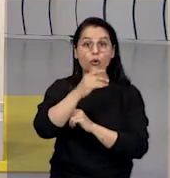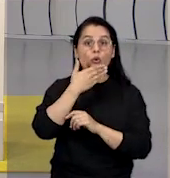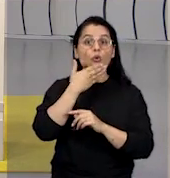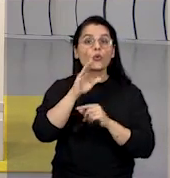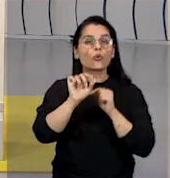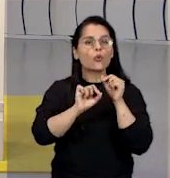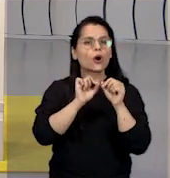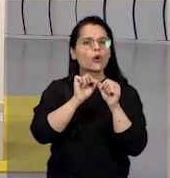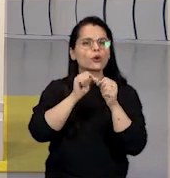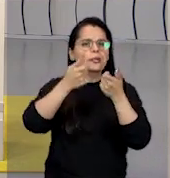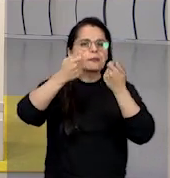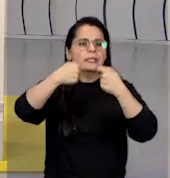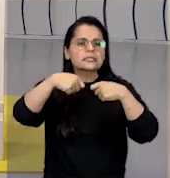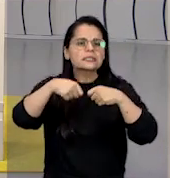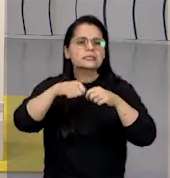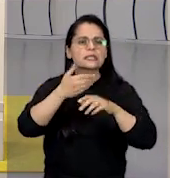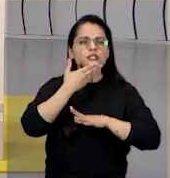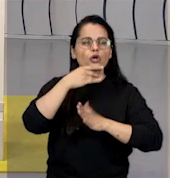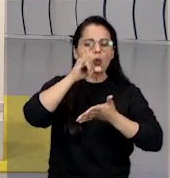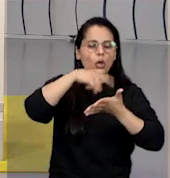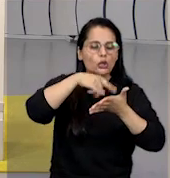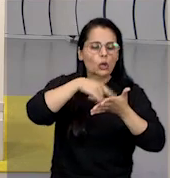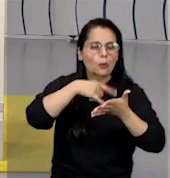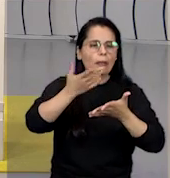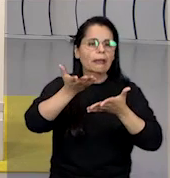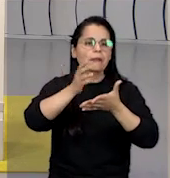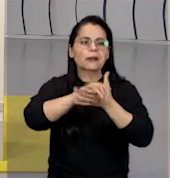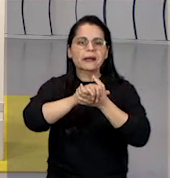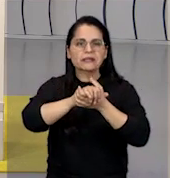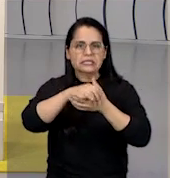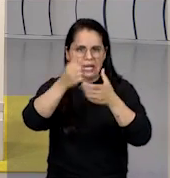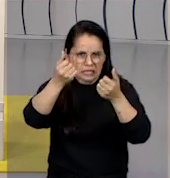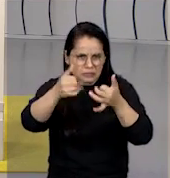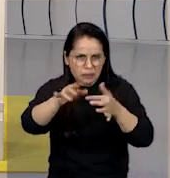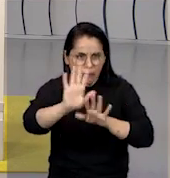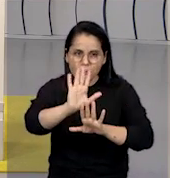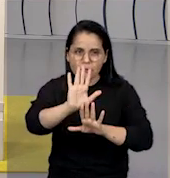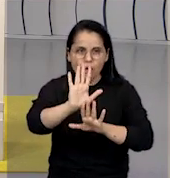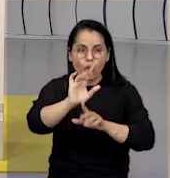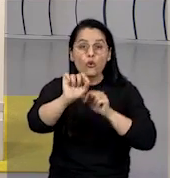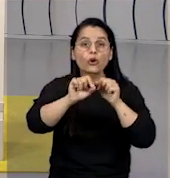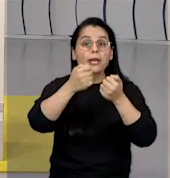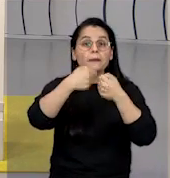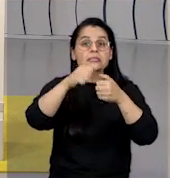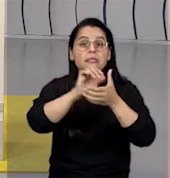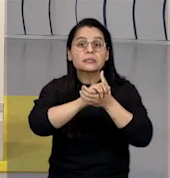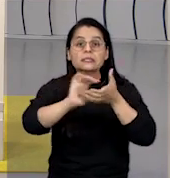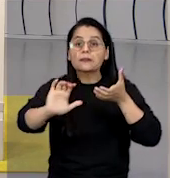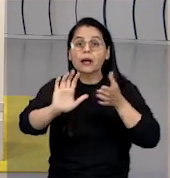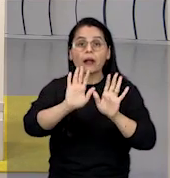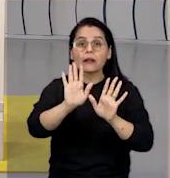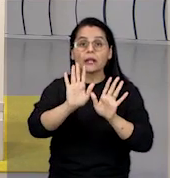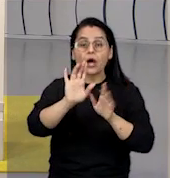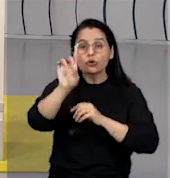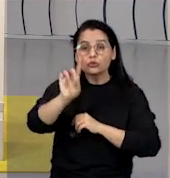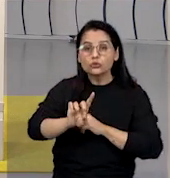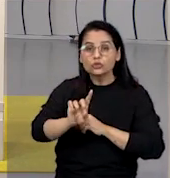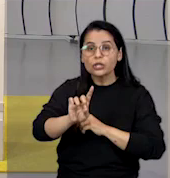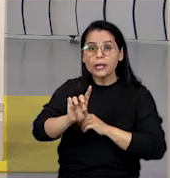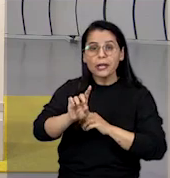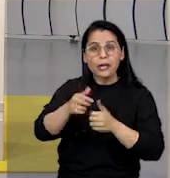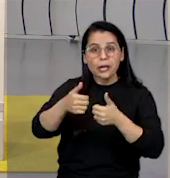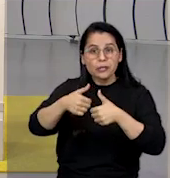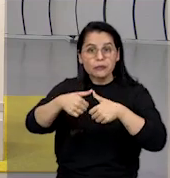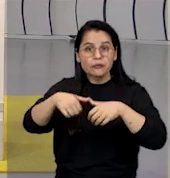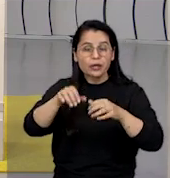o que é necessário, quais são os documentos para casar, o é necessário para separar, o direito da guarda dos filhos e por aí